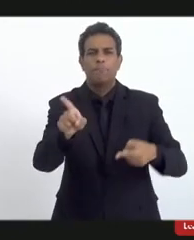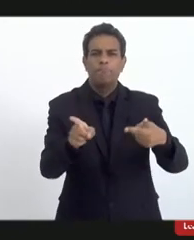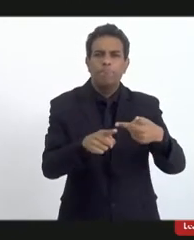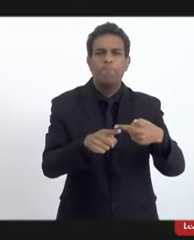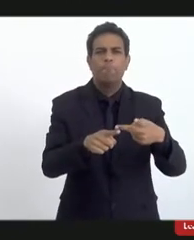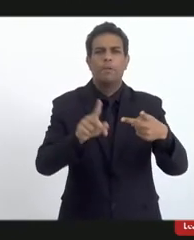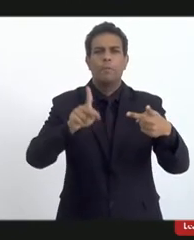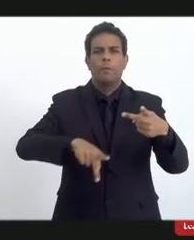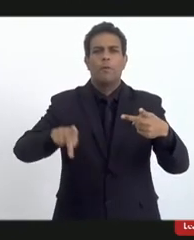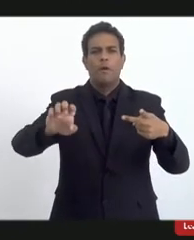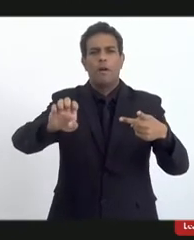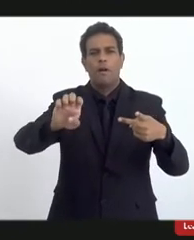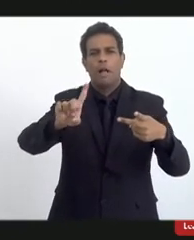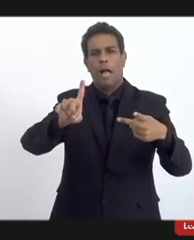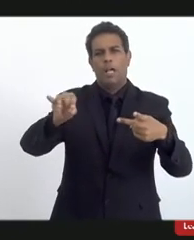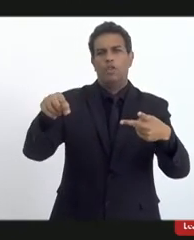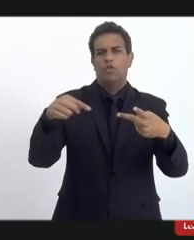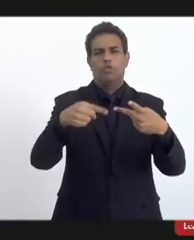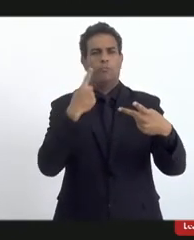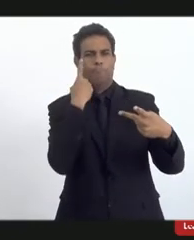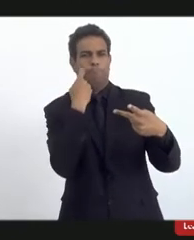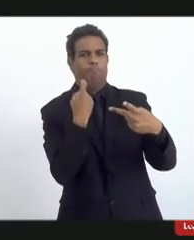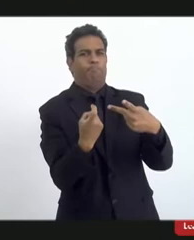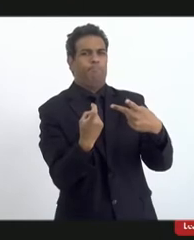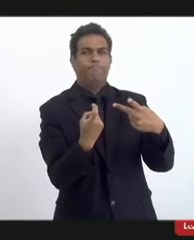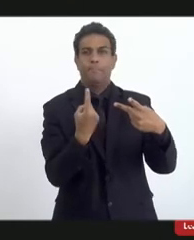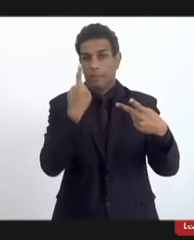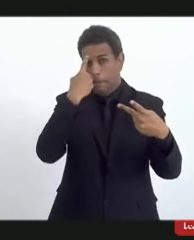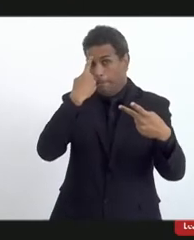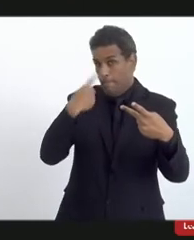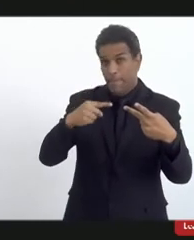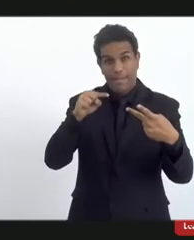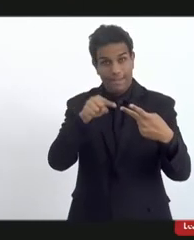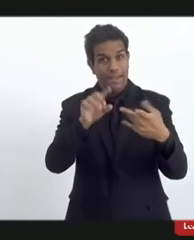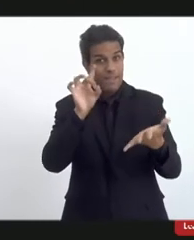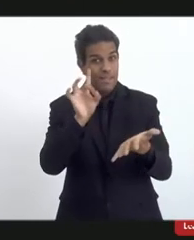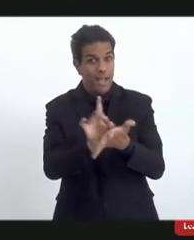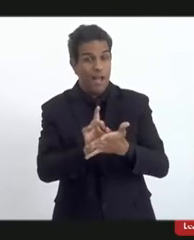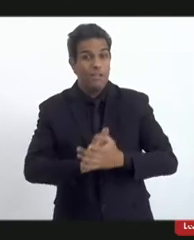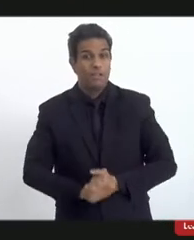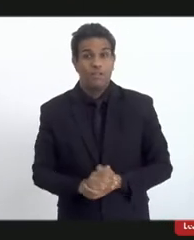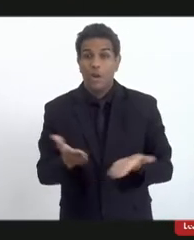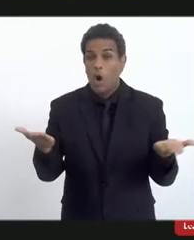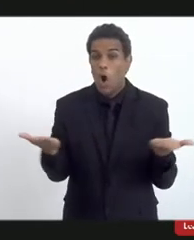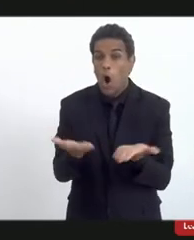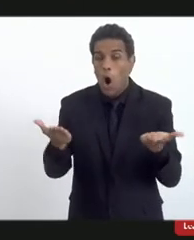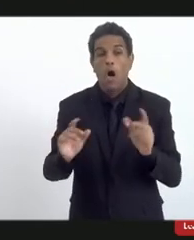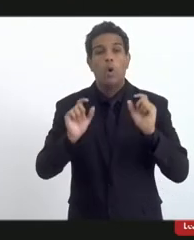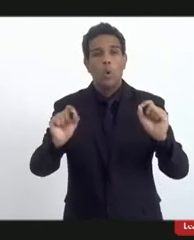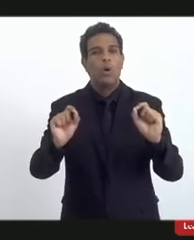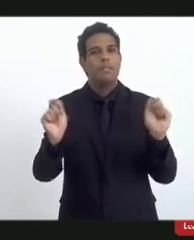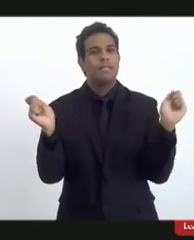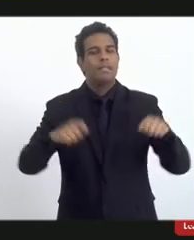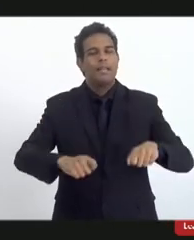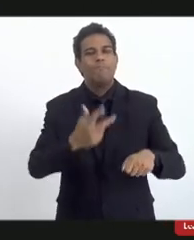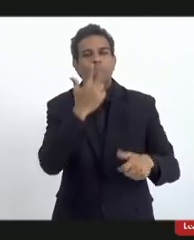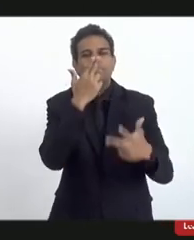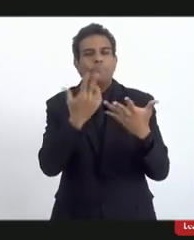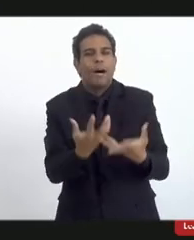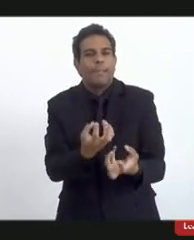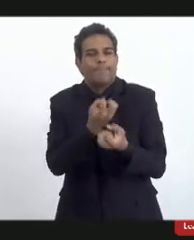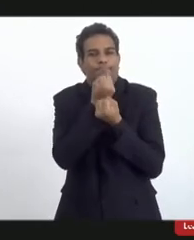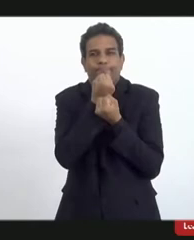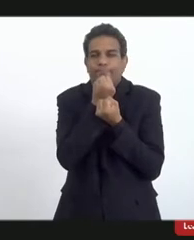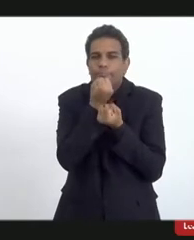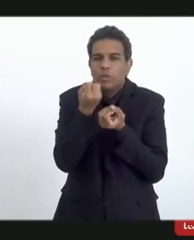doutor Edio. Interessante isso daí. Eu não tinha pensado, mas é verdade, hoje você tem a privatização